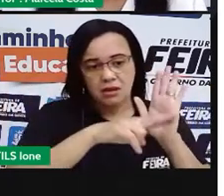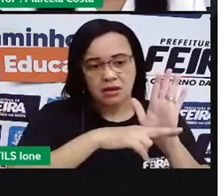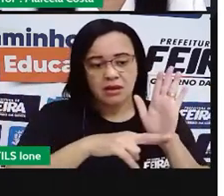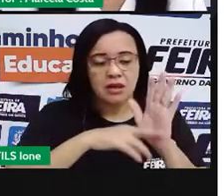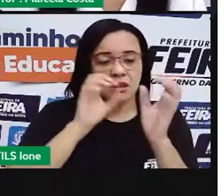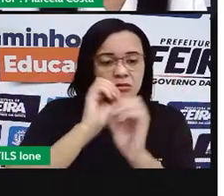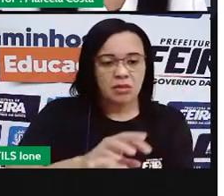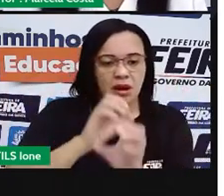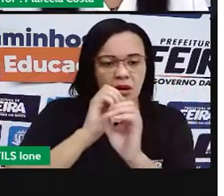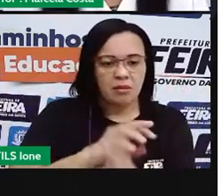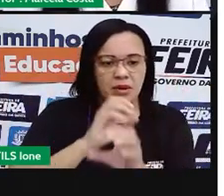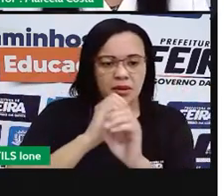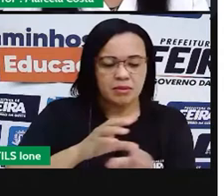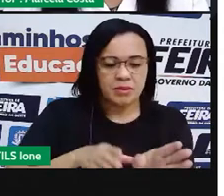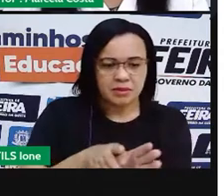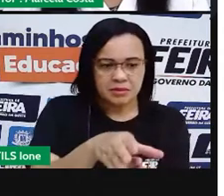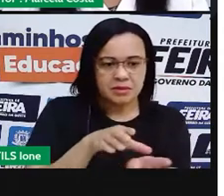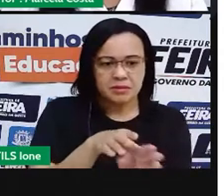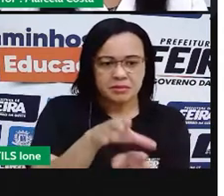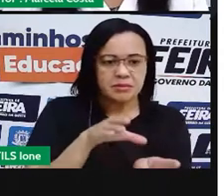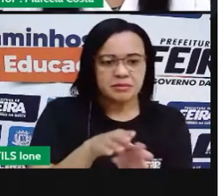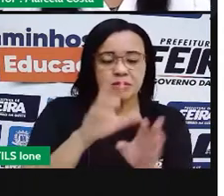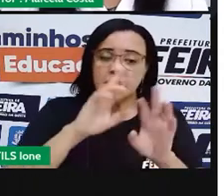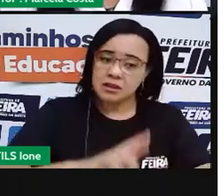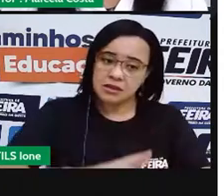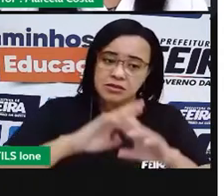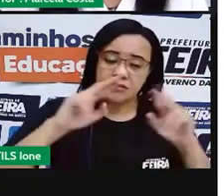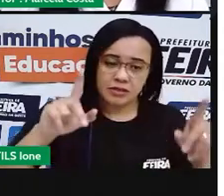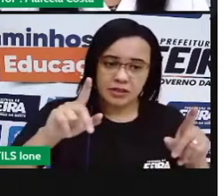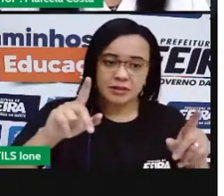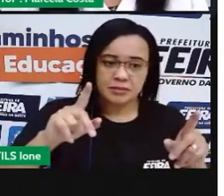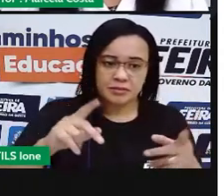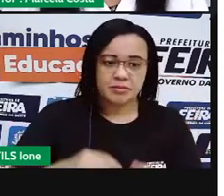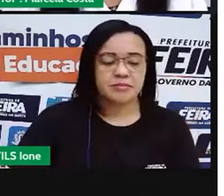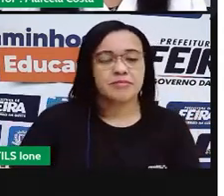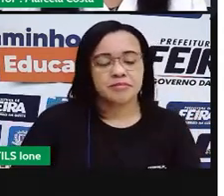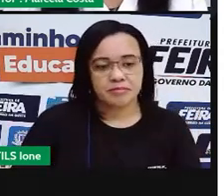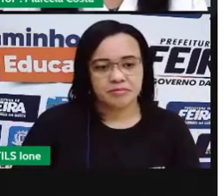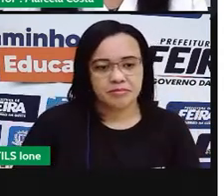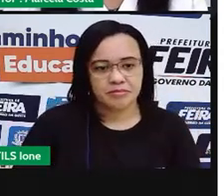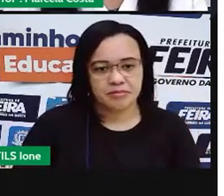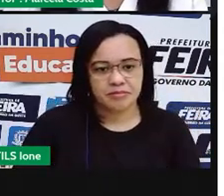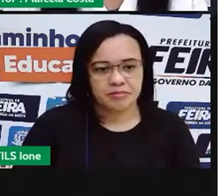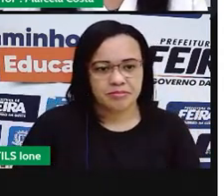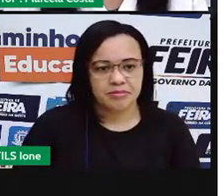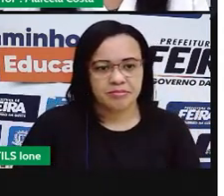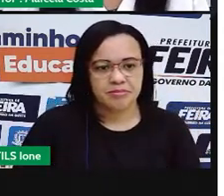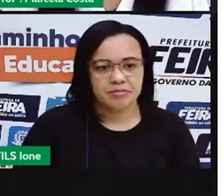maneira de se comportar. Isso não vai ser